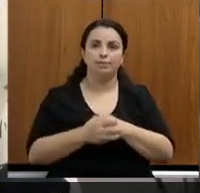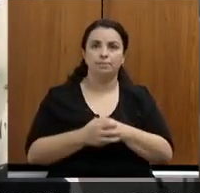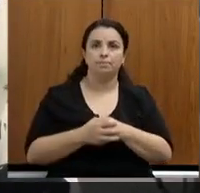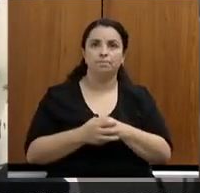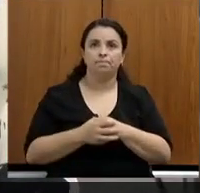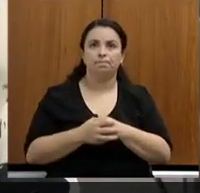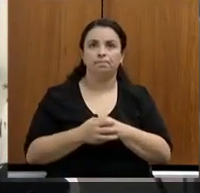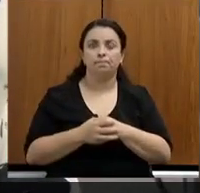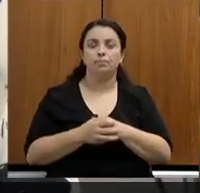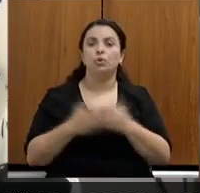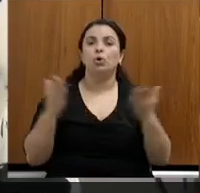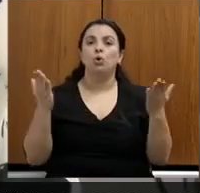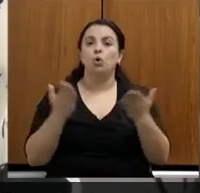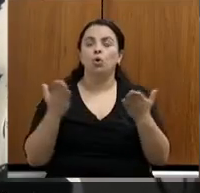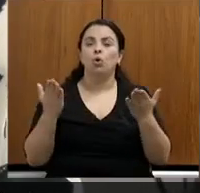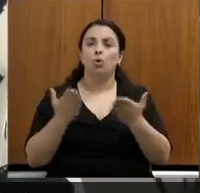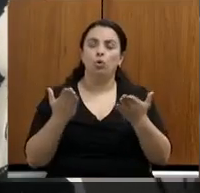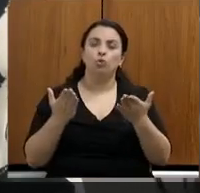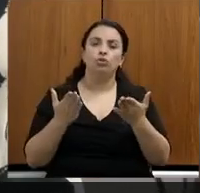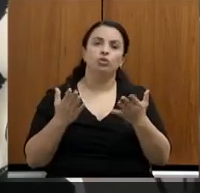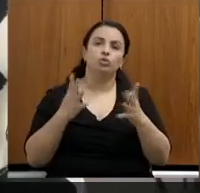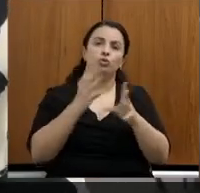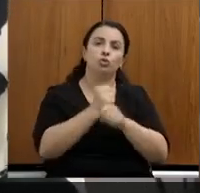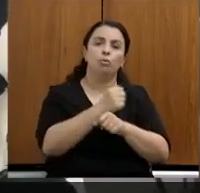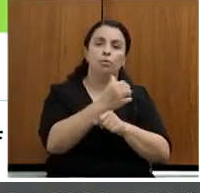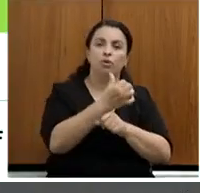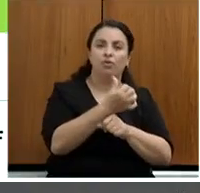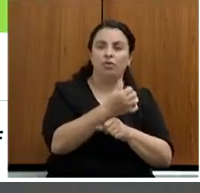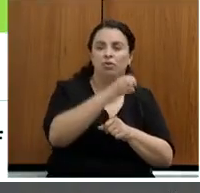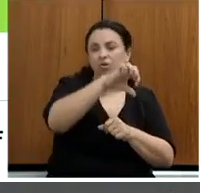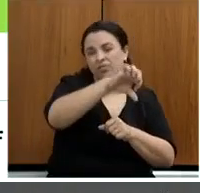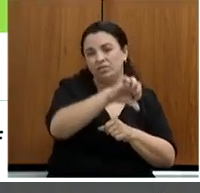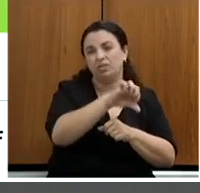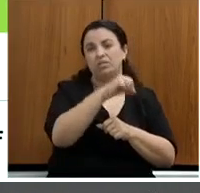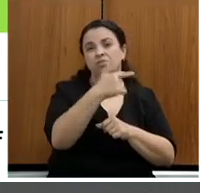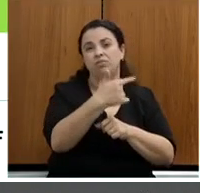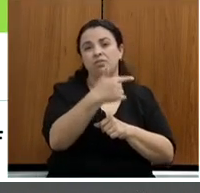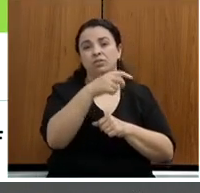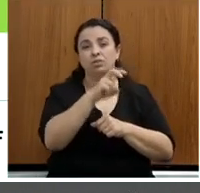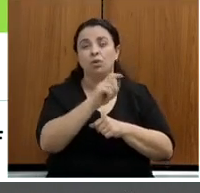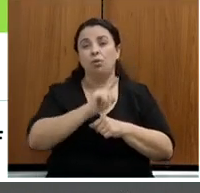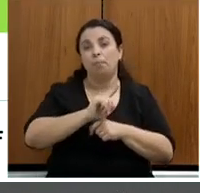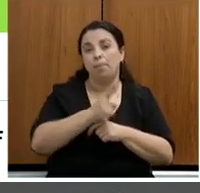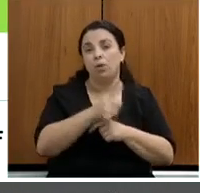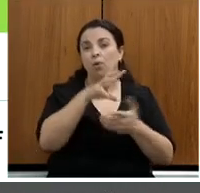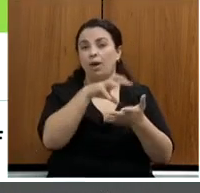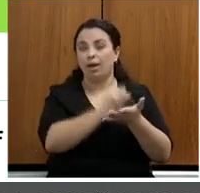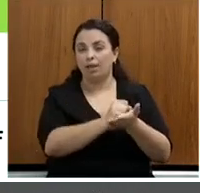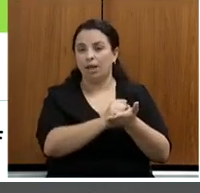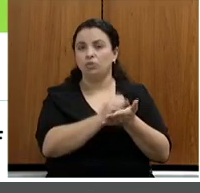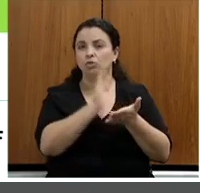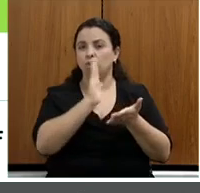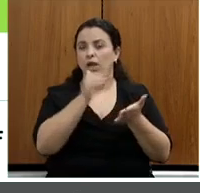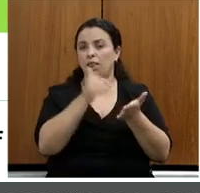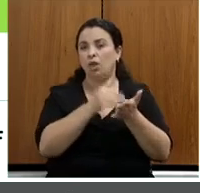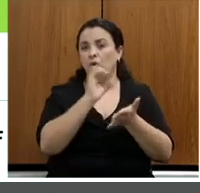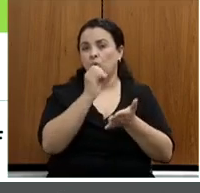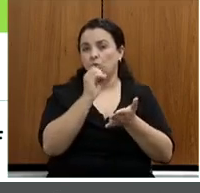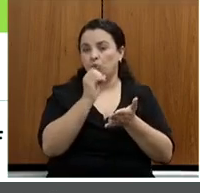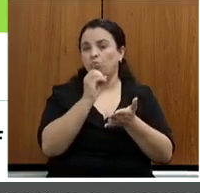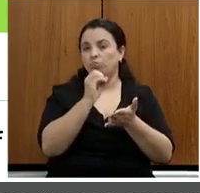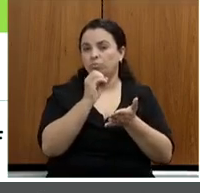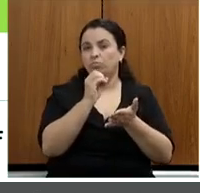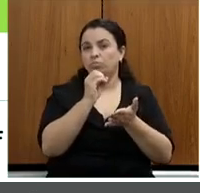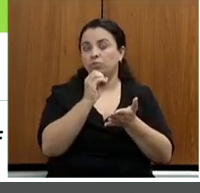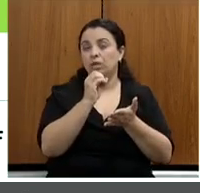925 mil cadastros realizados até outubro desse ano, 60%